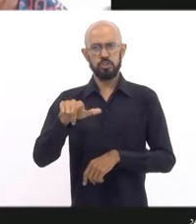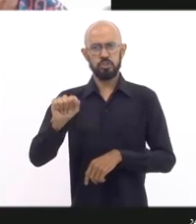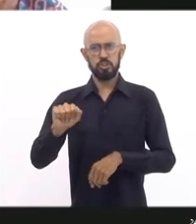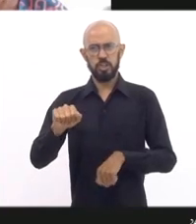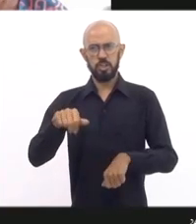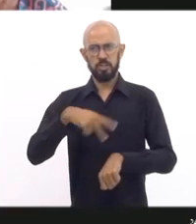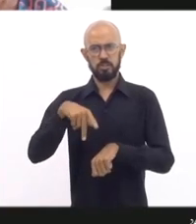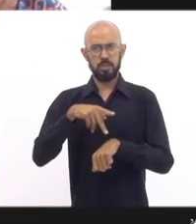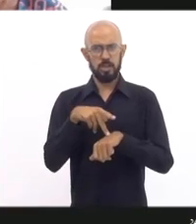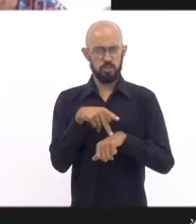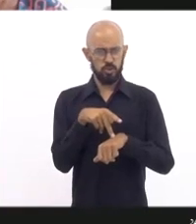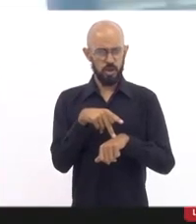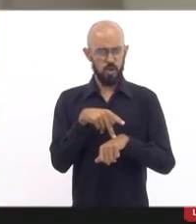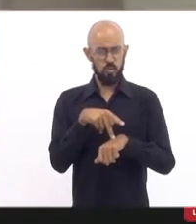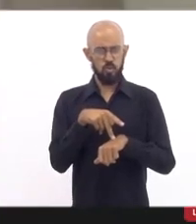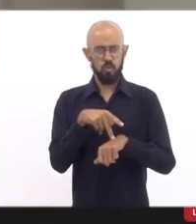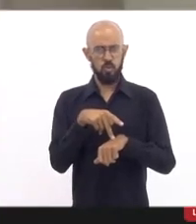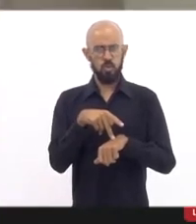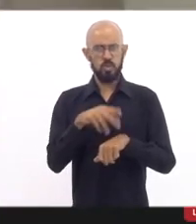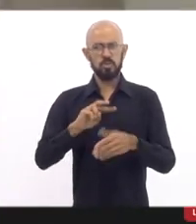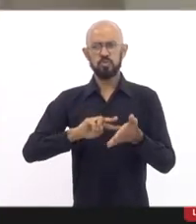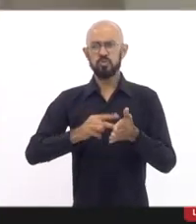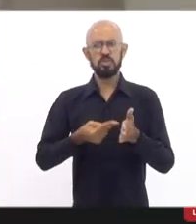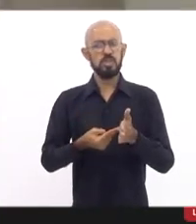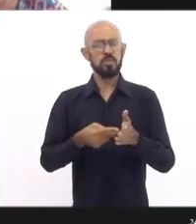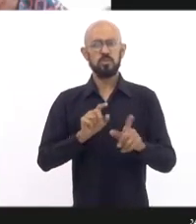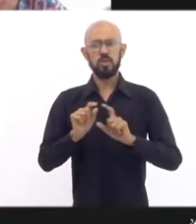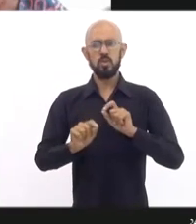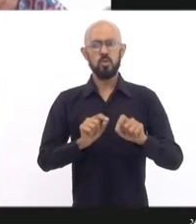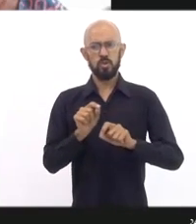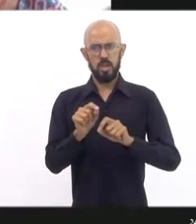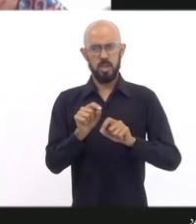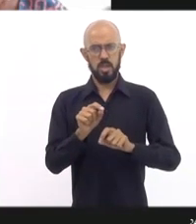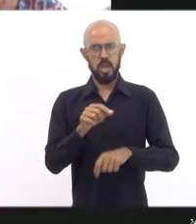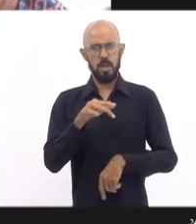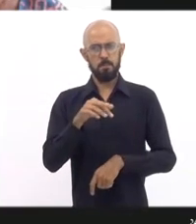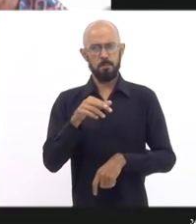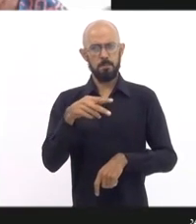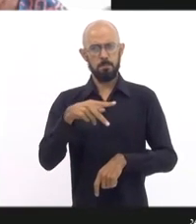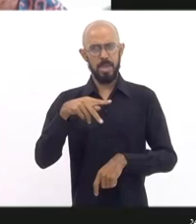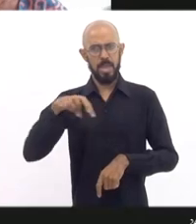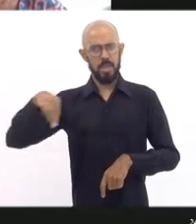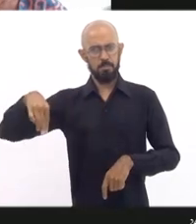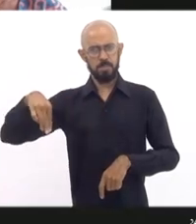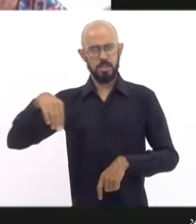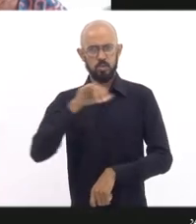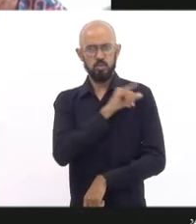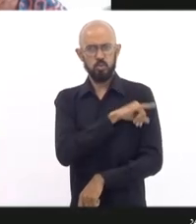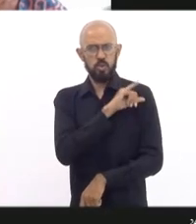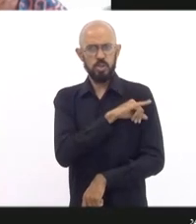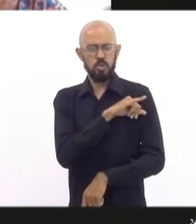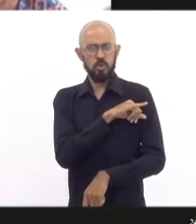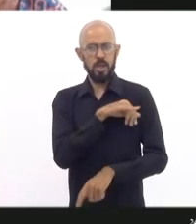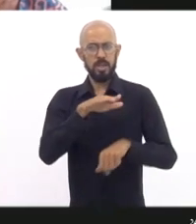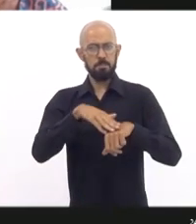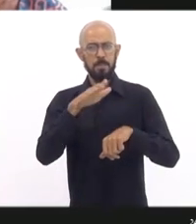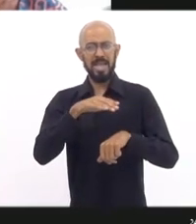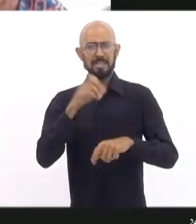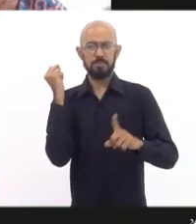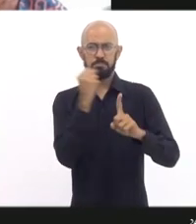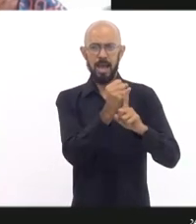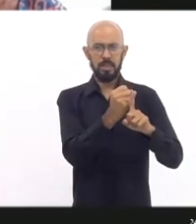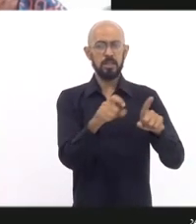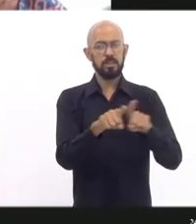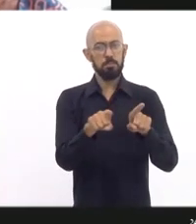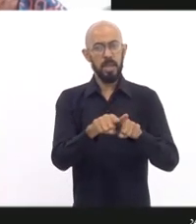isso significa? O que isso significa? A PM do Rio é a que mais mata e a que mais morre. A nossa